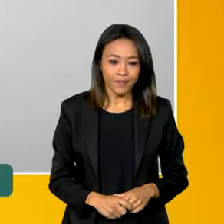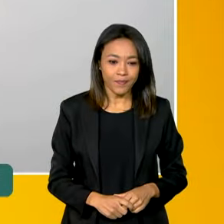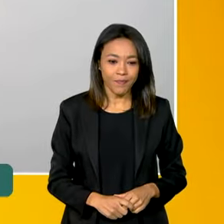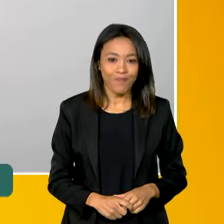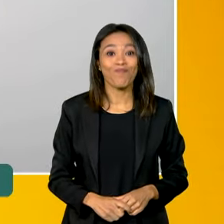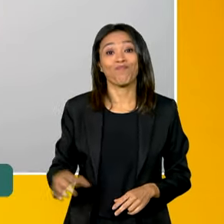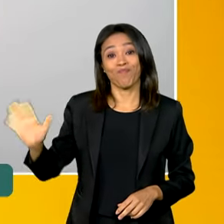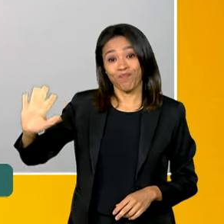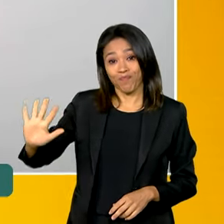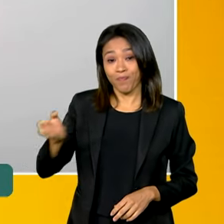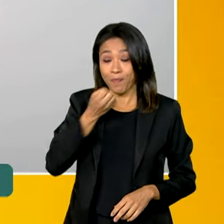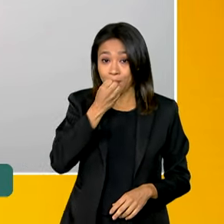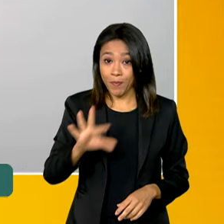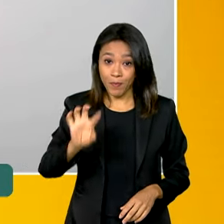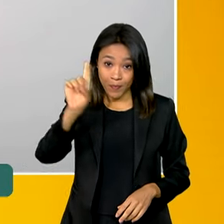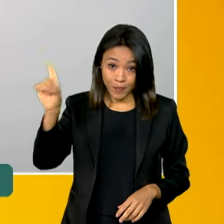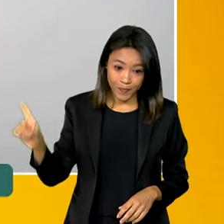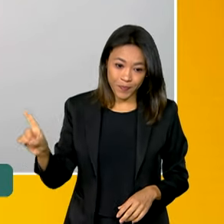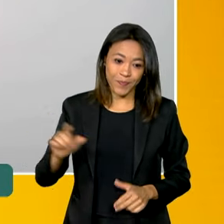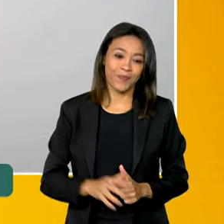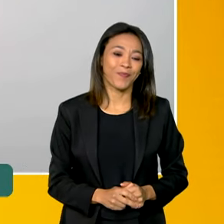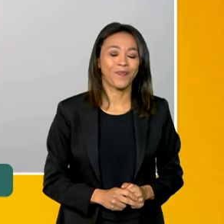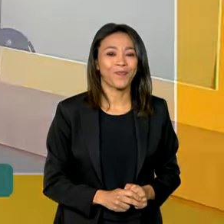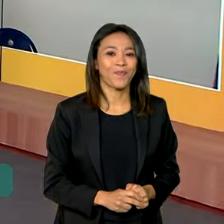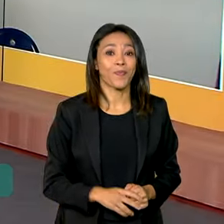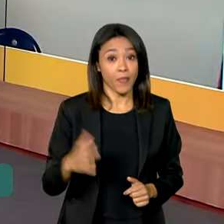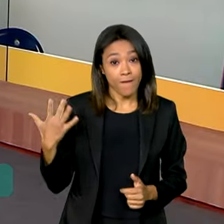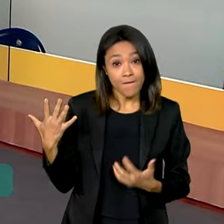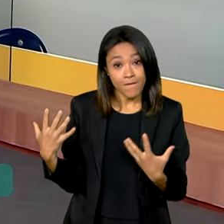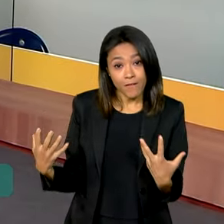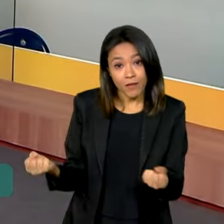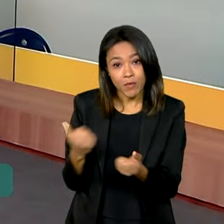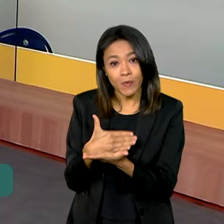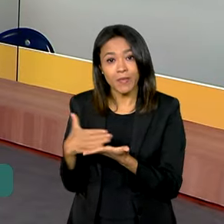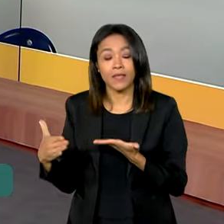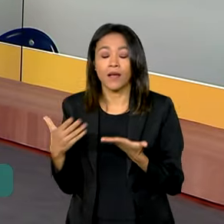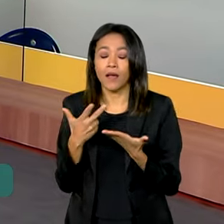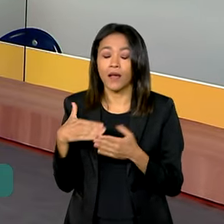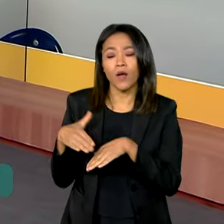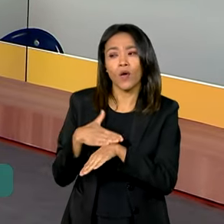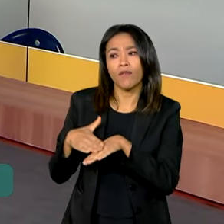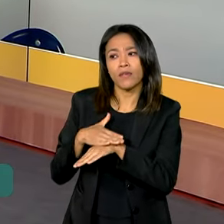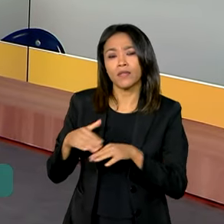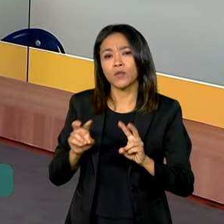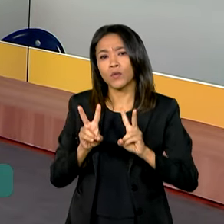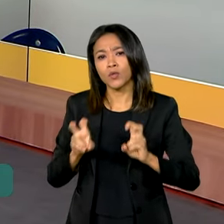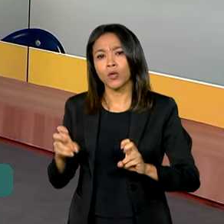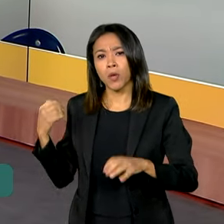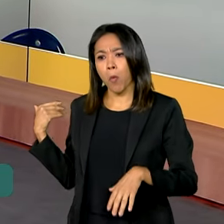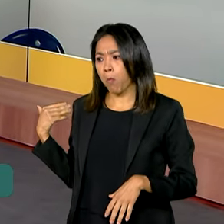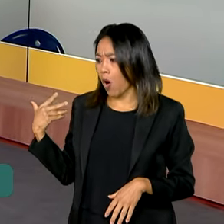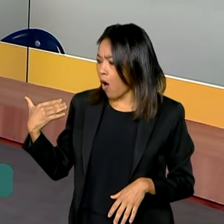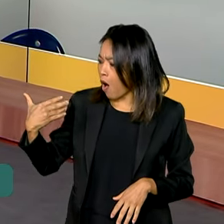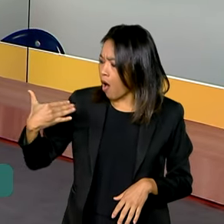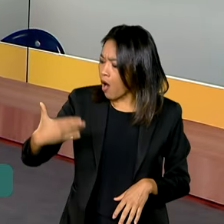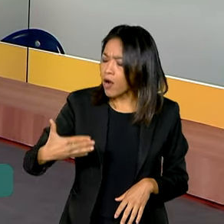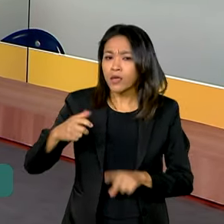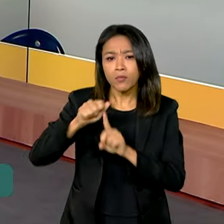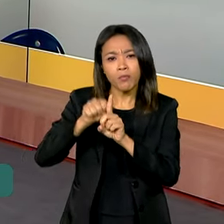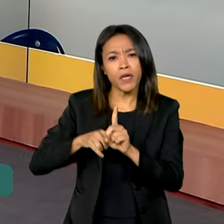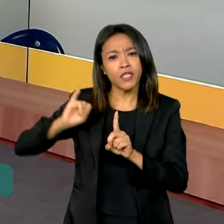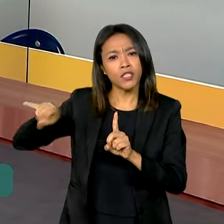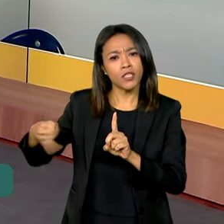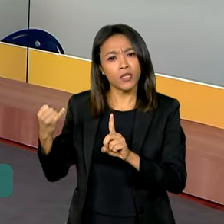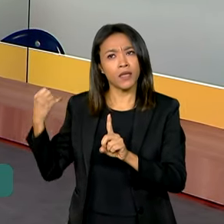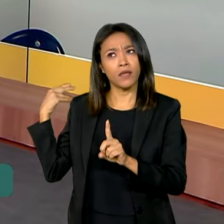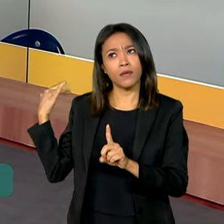Olá, bom dia. Secretária, vamos começar falando dessa evolução aí, né? De janeiro do ano passado